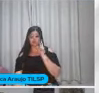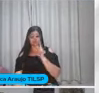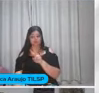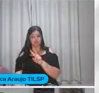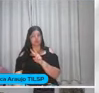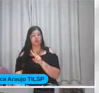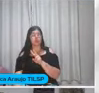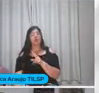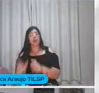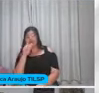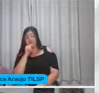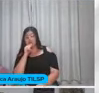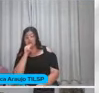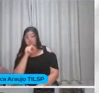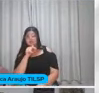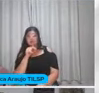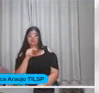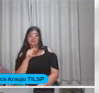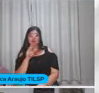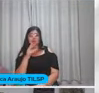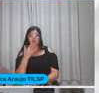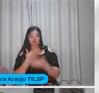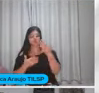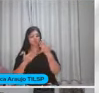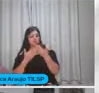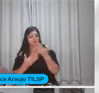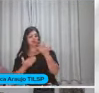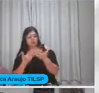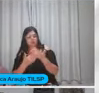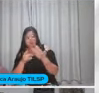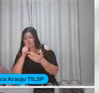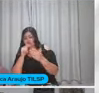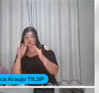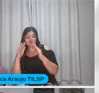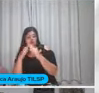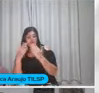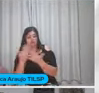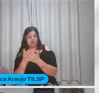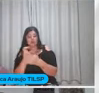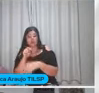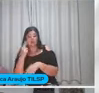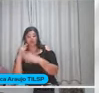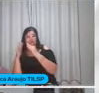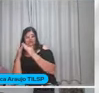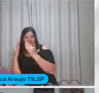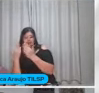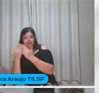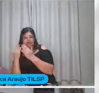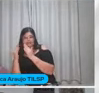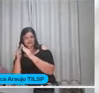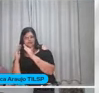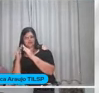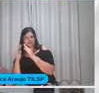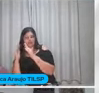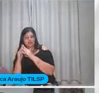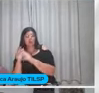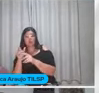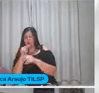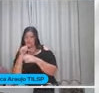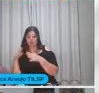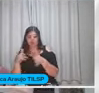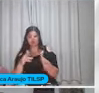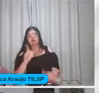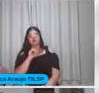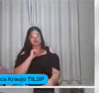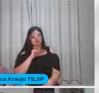situação da água Que está sendo desperdiçada Na escola Vamos dizer Um exemplo Ou em casa O rio que está poluído